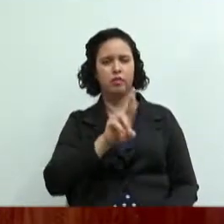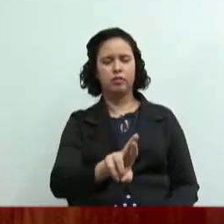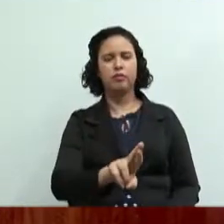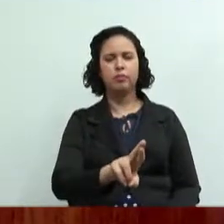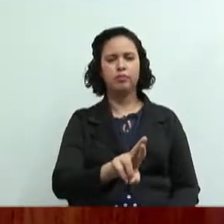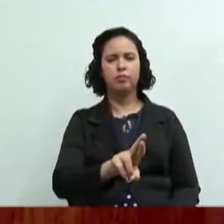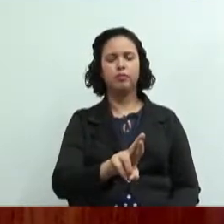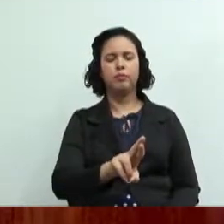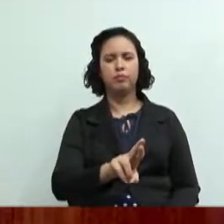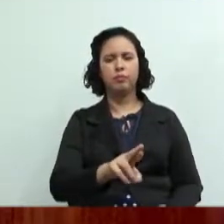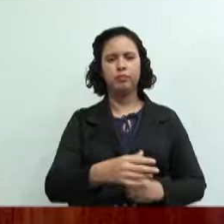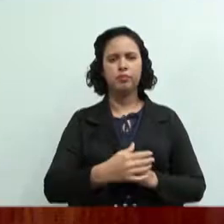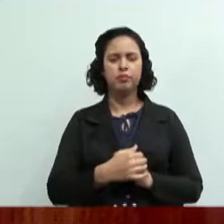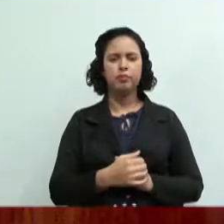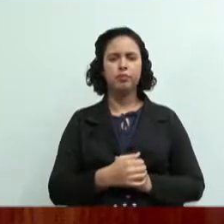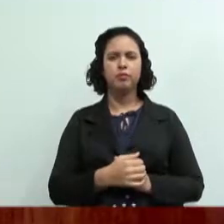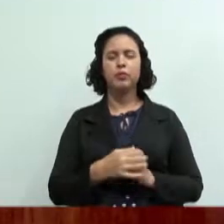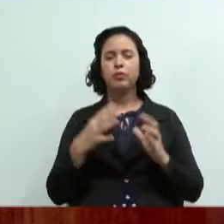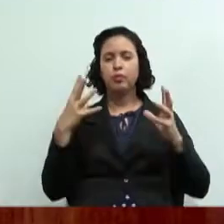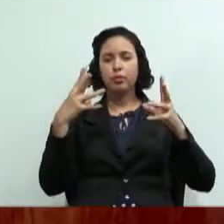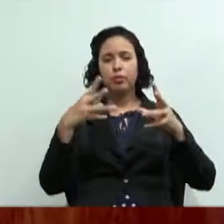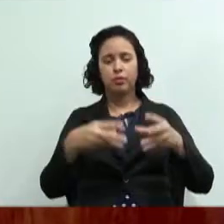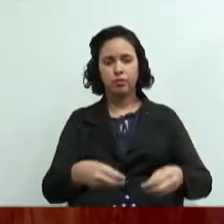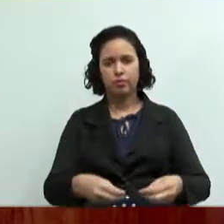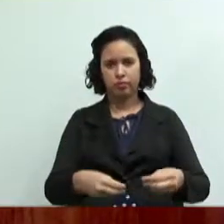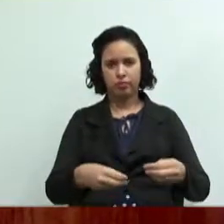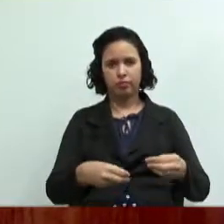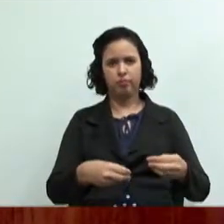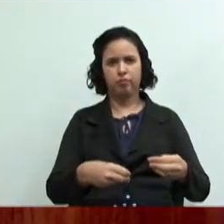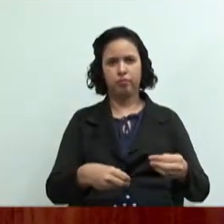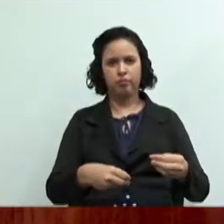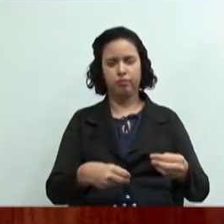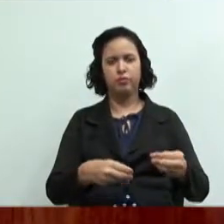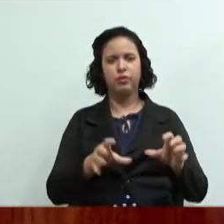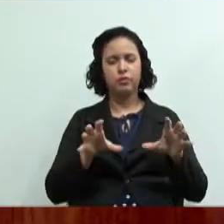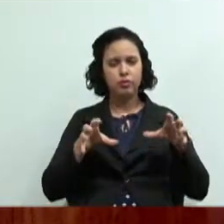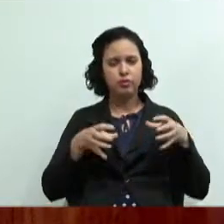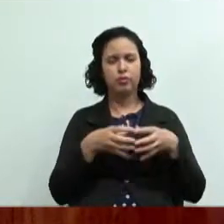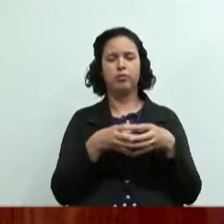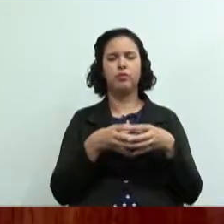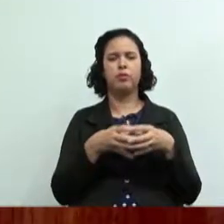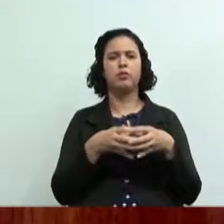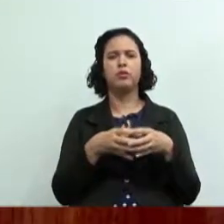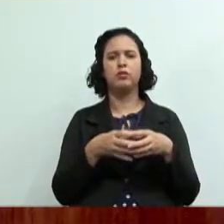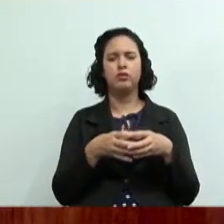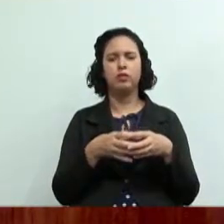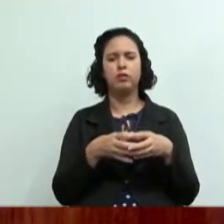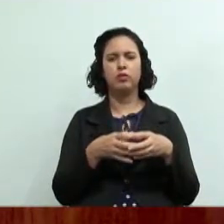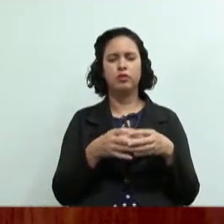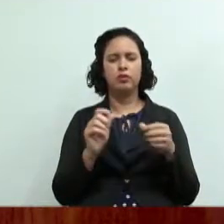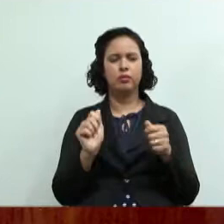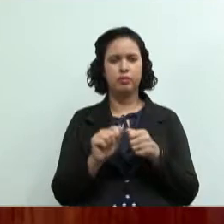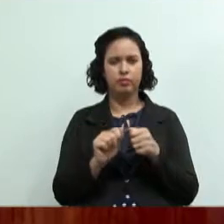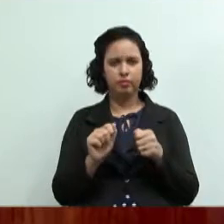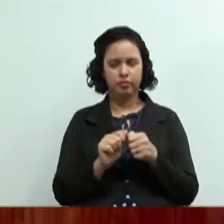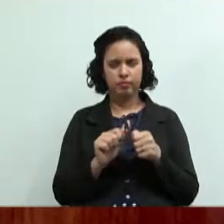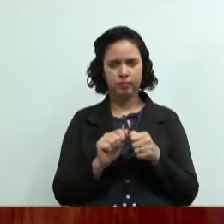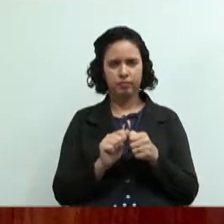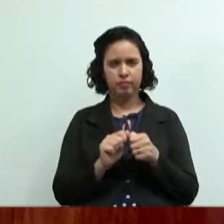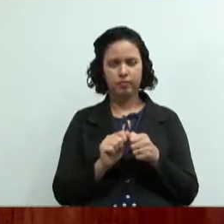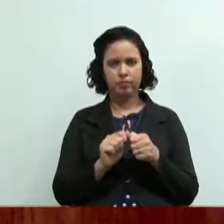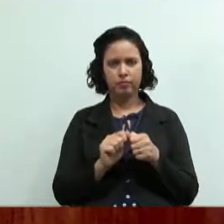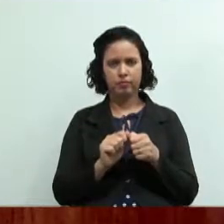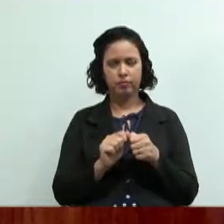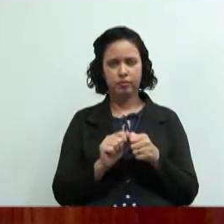questionários aí todos vão juntar todas essas respostas e vão fazer vão passar